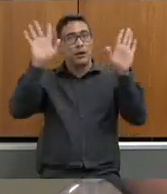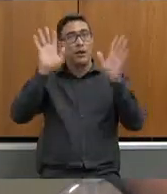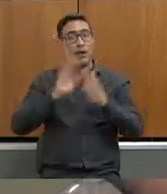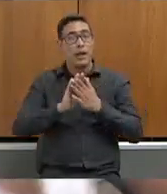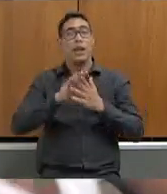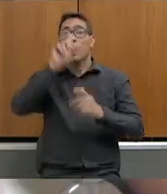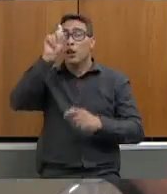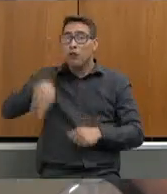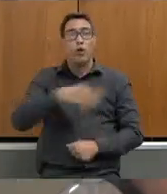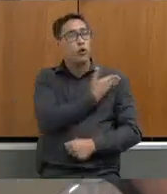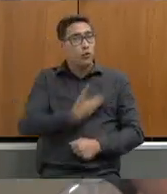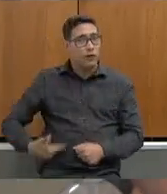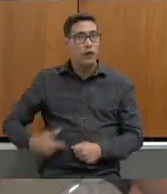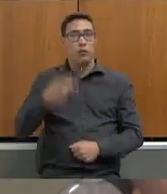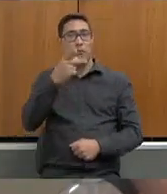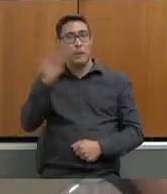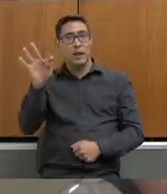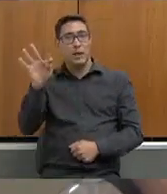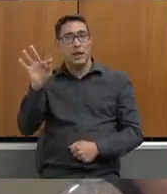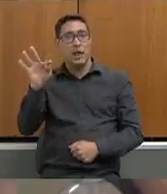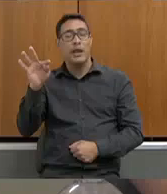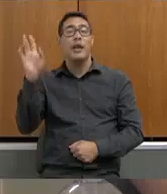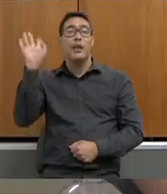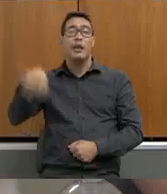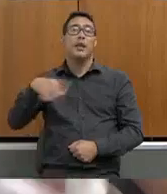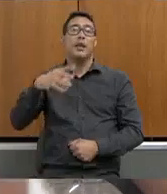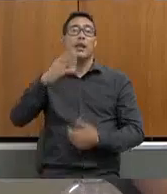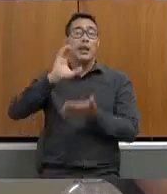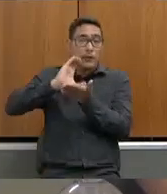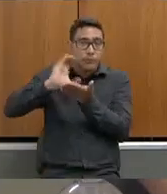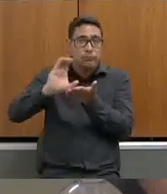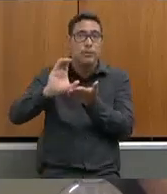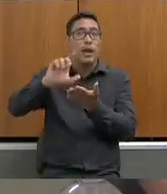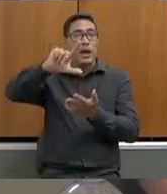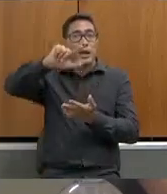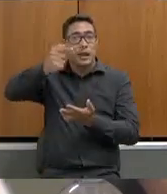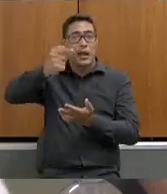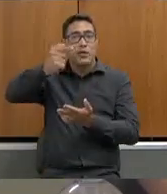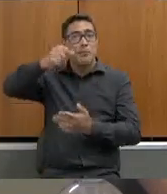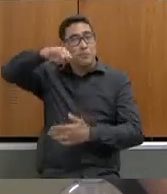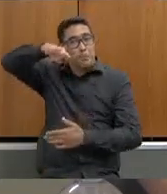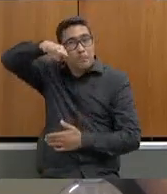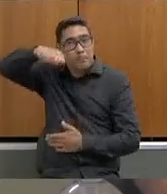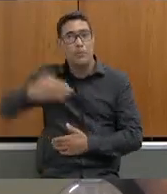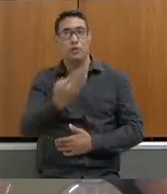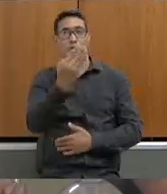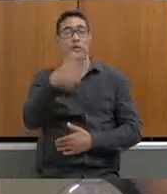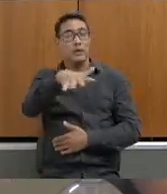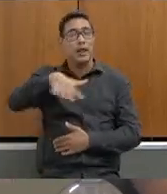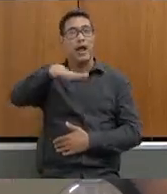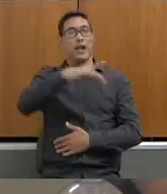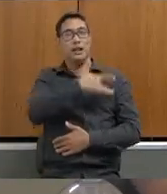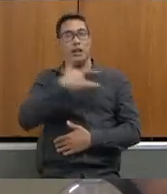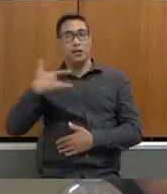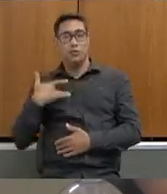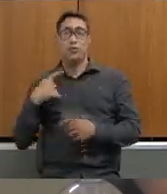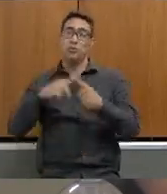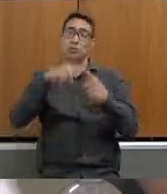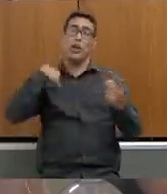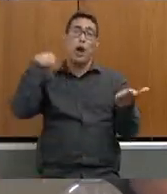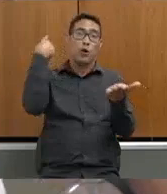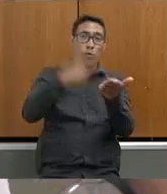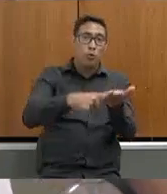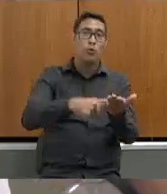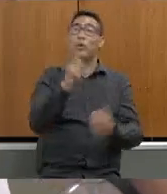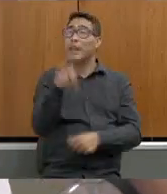foi o governo do PT que deixou de repassar 7 bilhões à saúde porque o acordo que o governo que